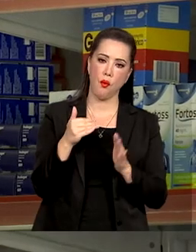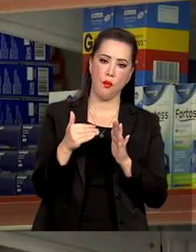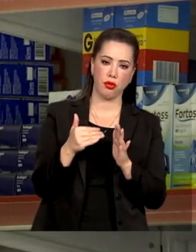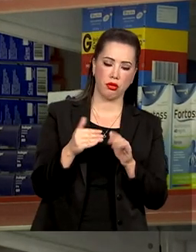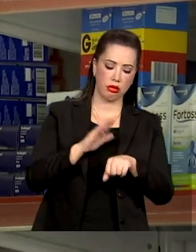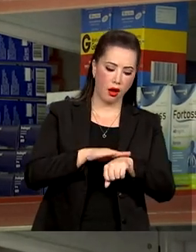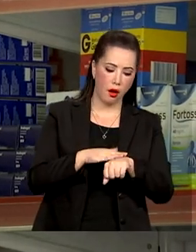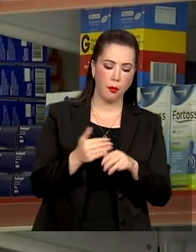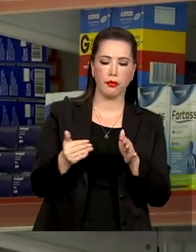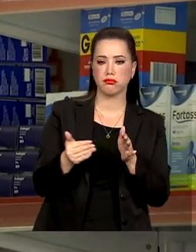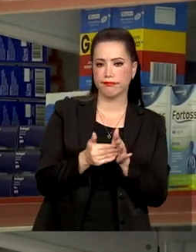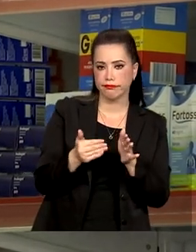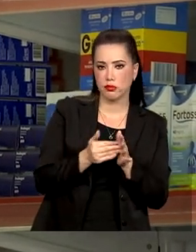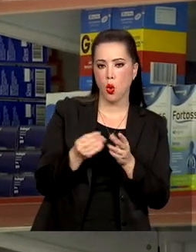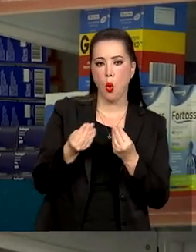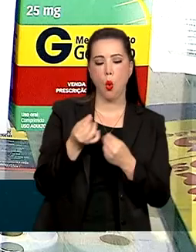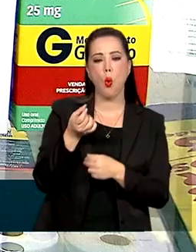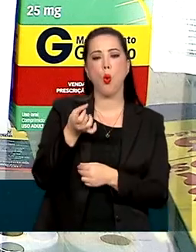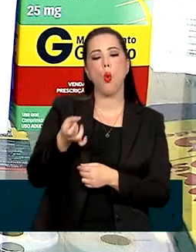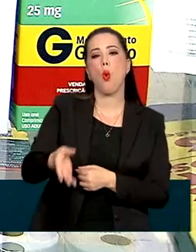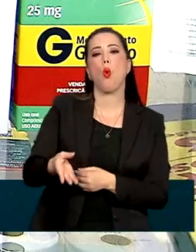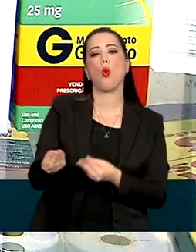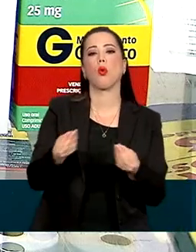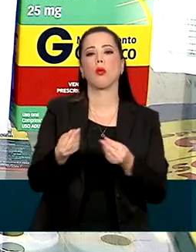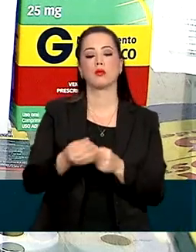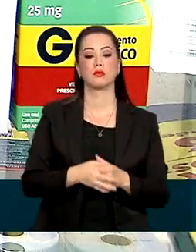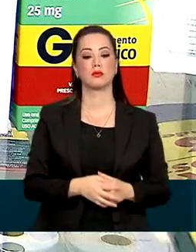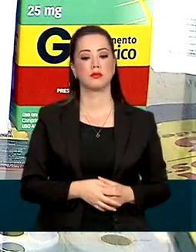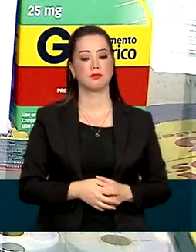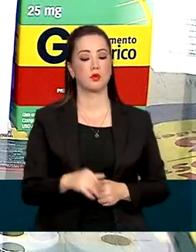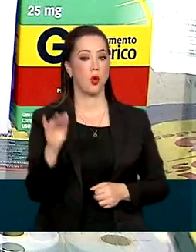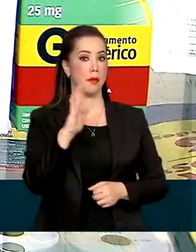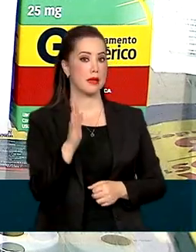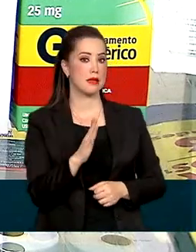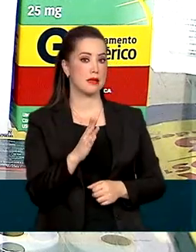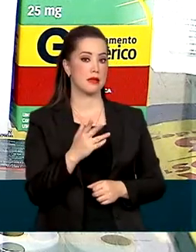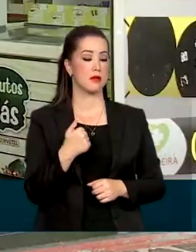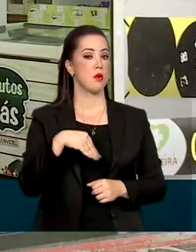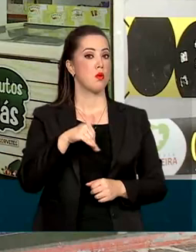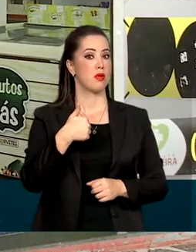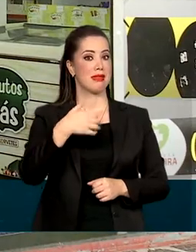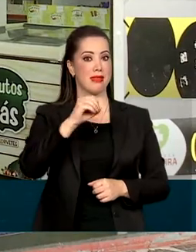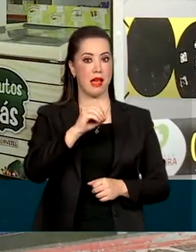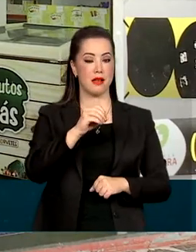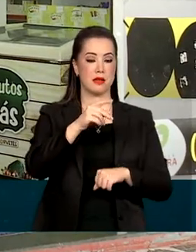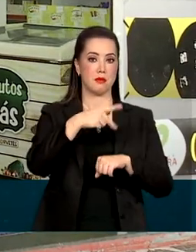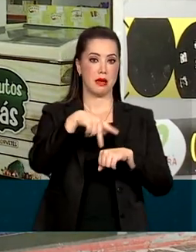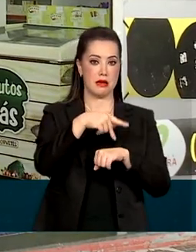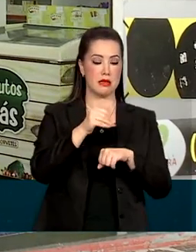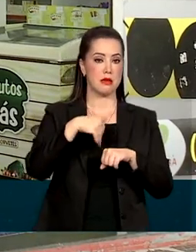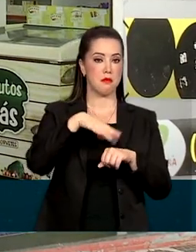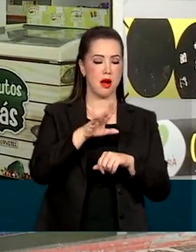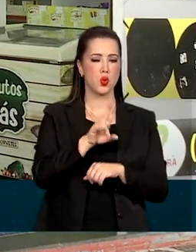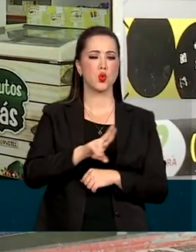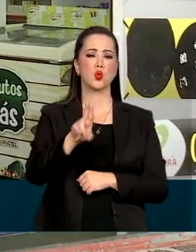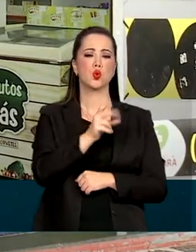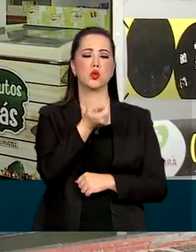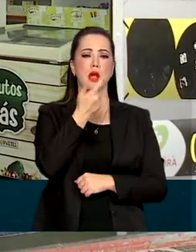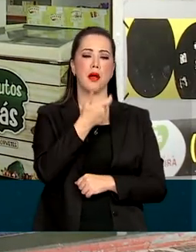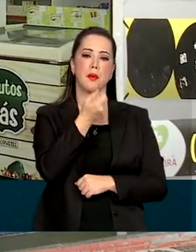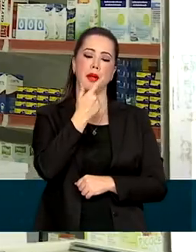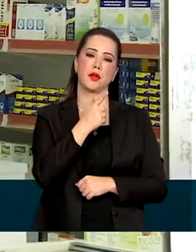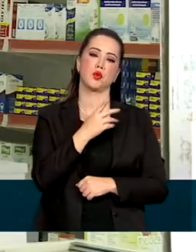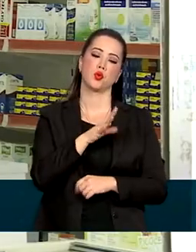Brasil está entre os 10 países que mais consomem medicamentos no mundo, segundo dados do Conselho Federal de